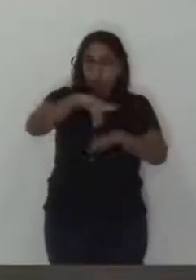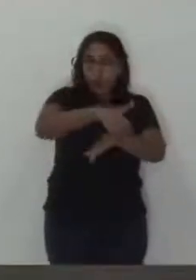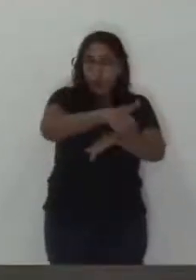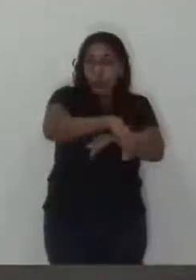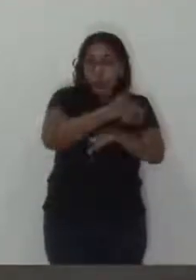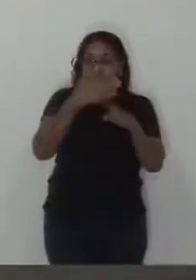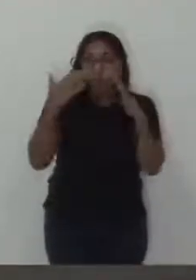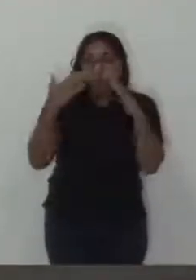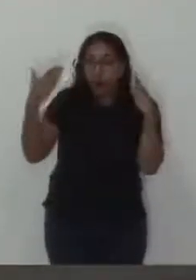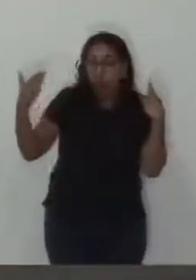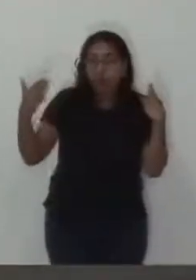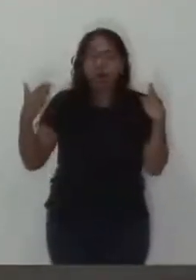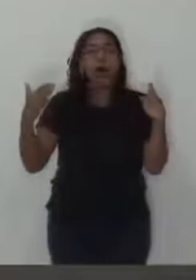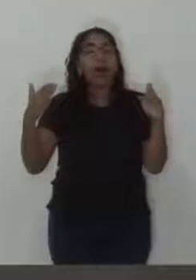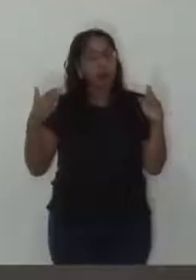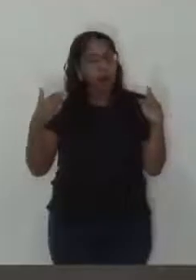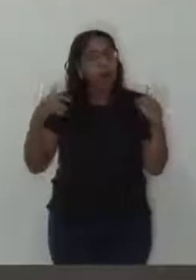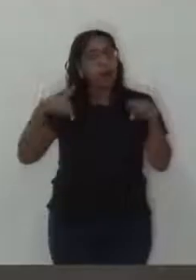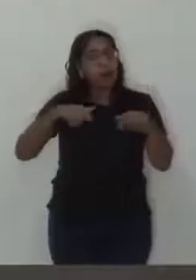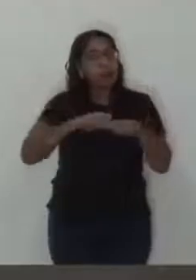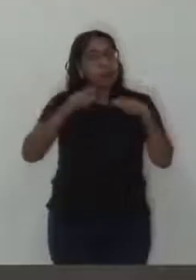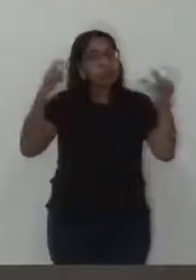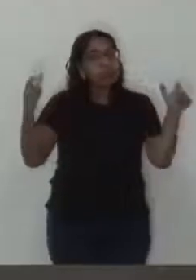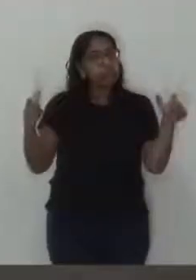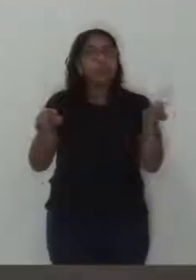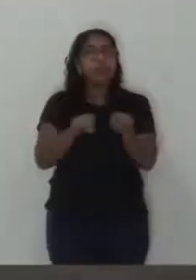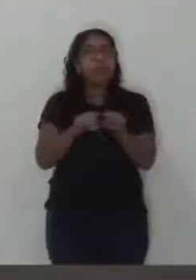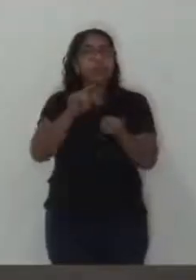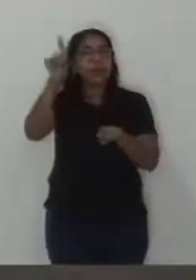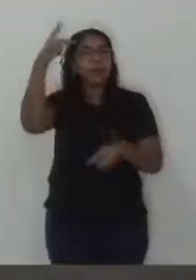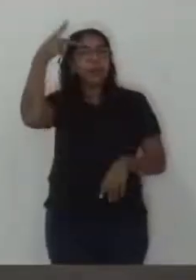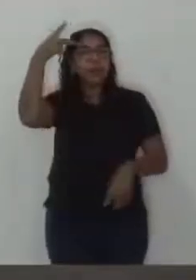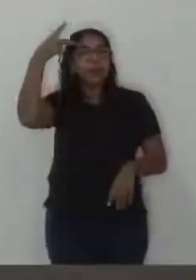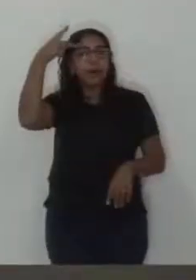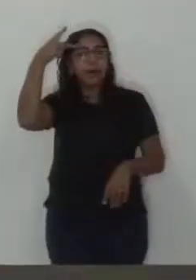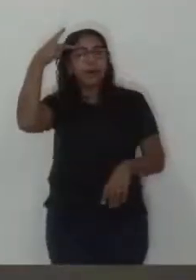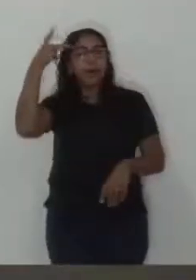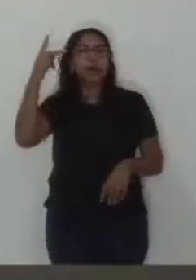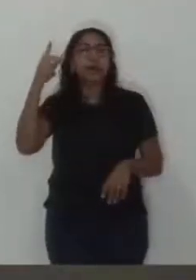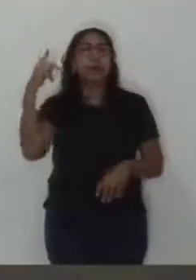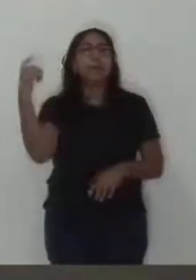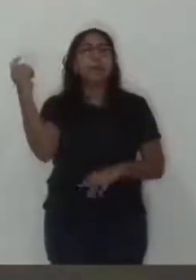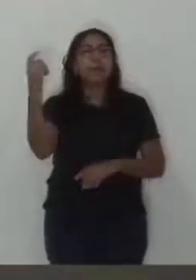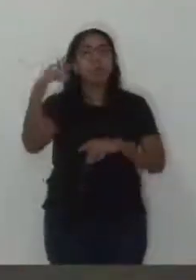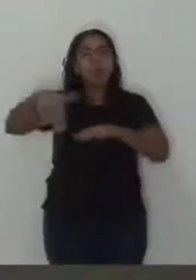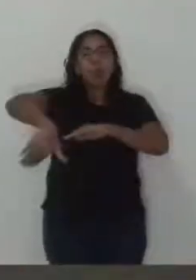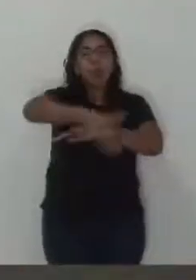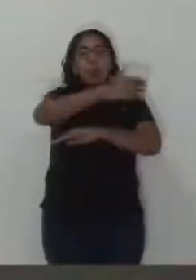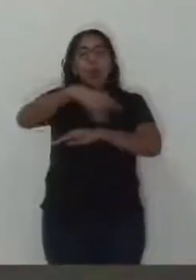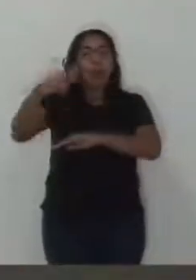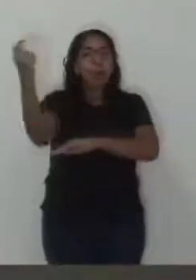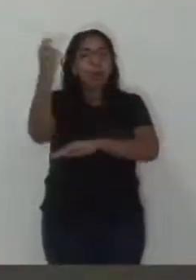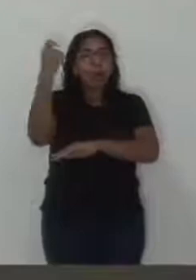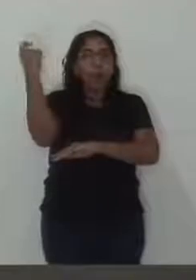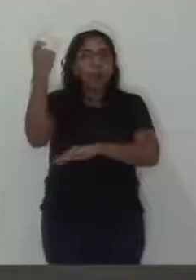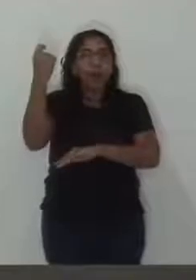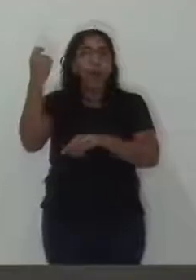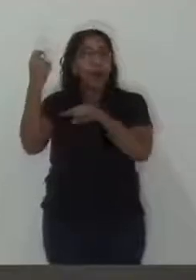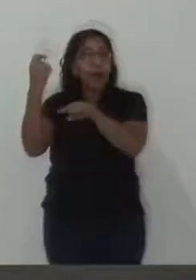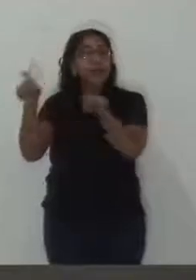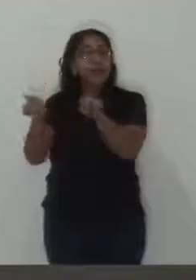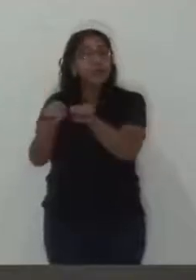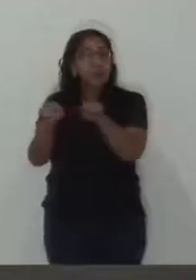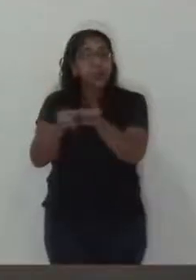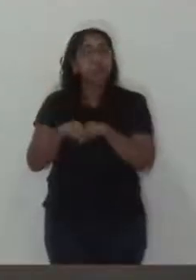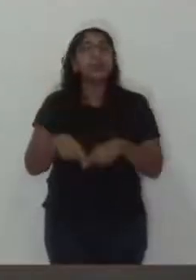reflexo do que ocorre no país todo, na própria capital paulista, que até algum tempo quase não existia o carnaval de rua, existia o